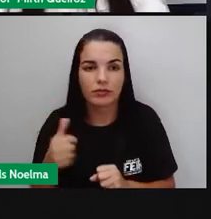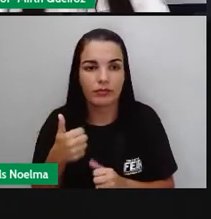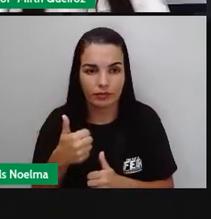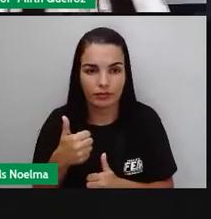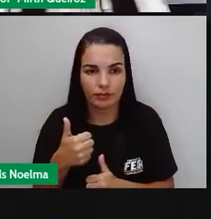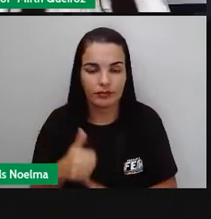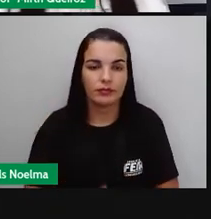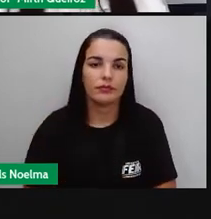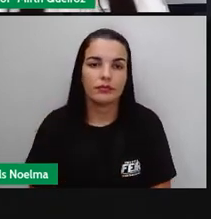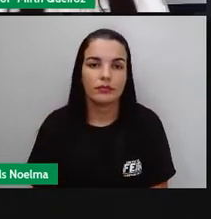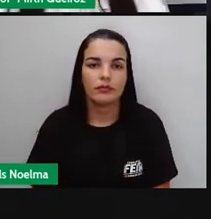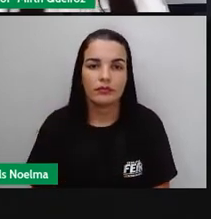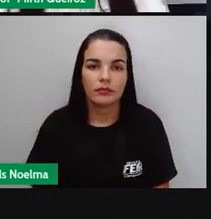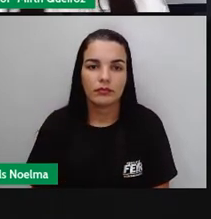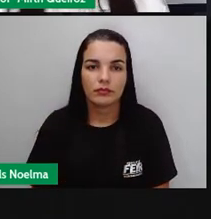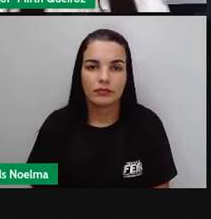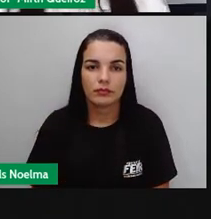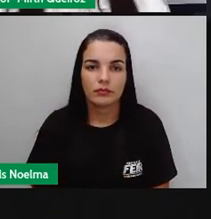termo errado.